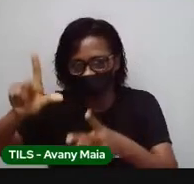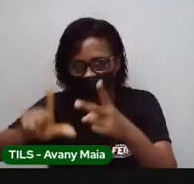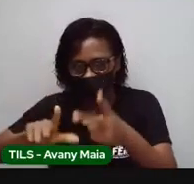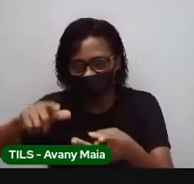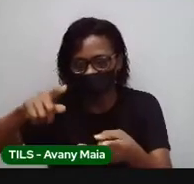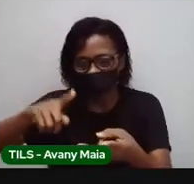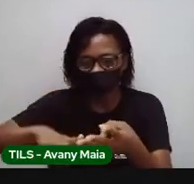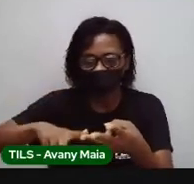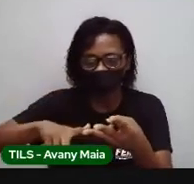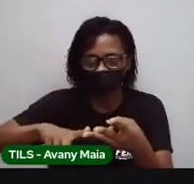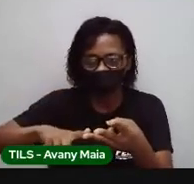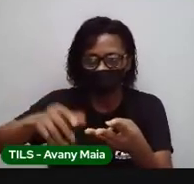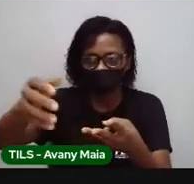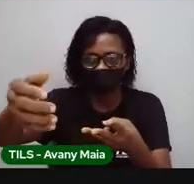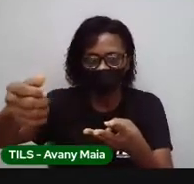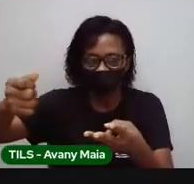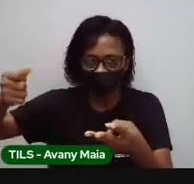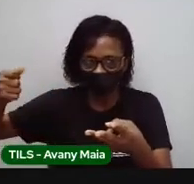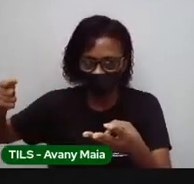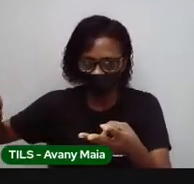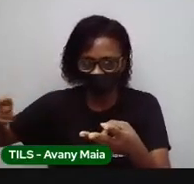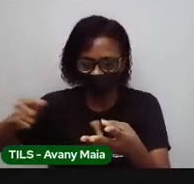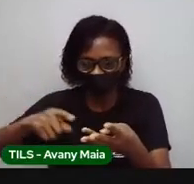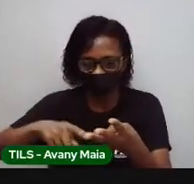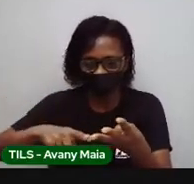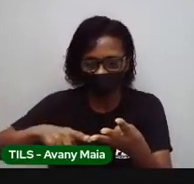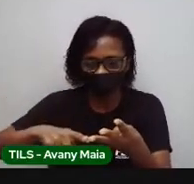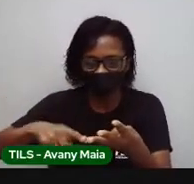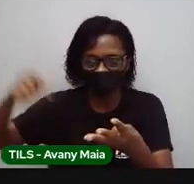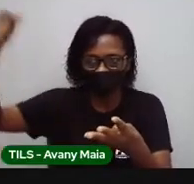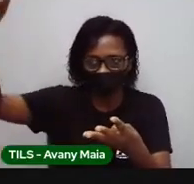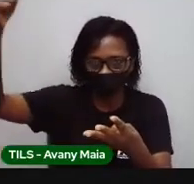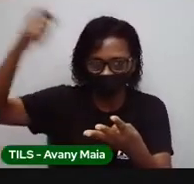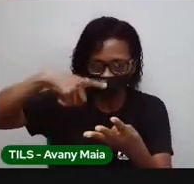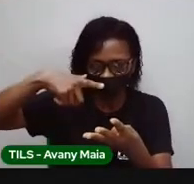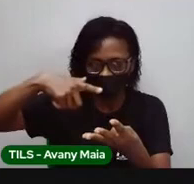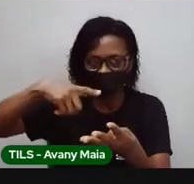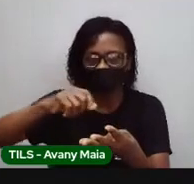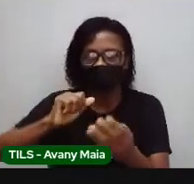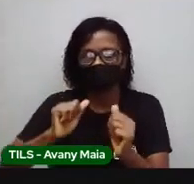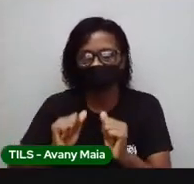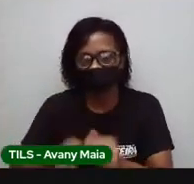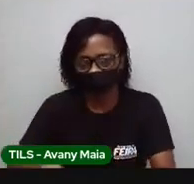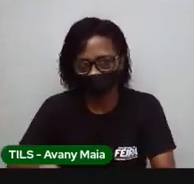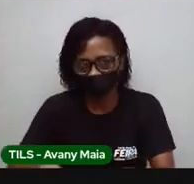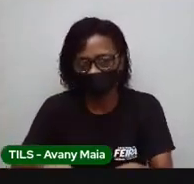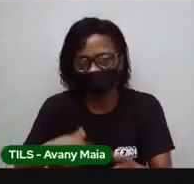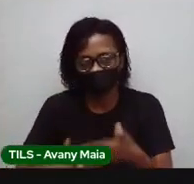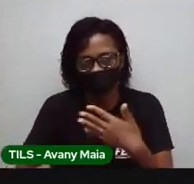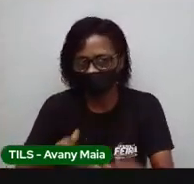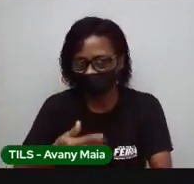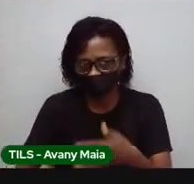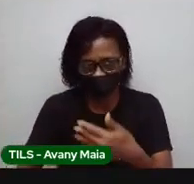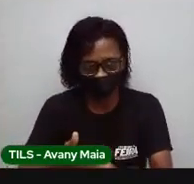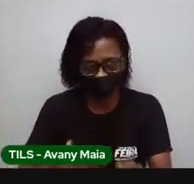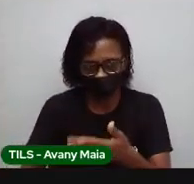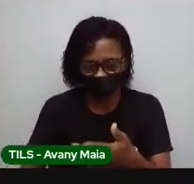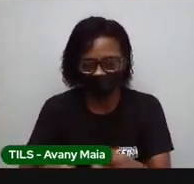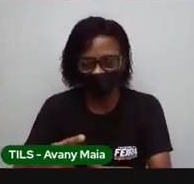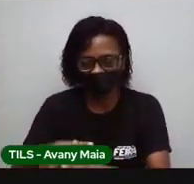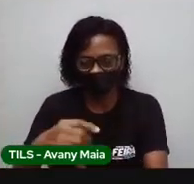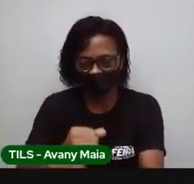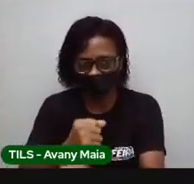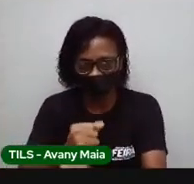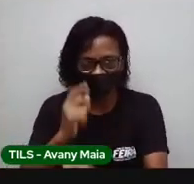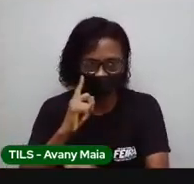o valor da potência. Lâmpadas, facilmente, você consegue descobrir qual é a